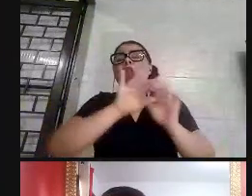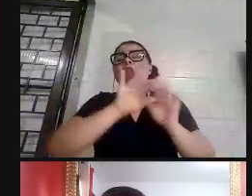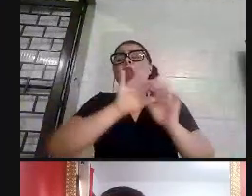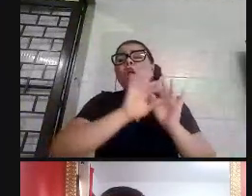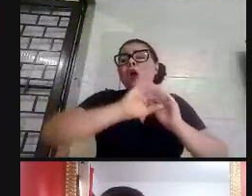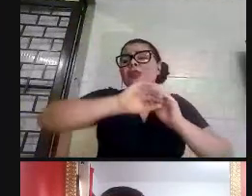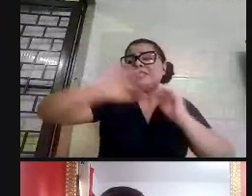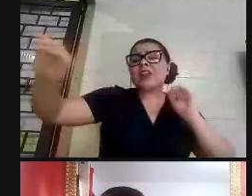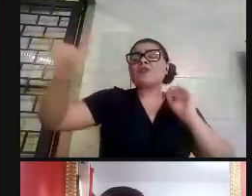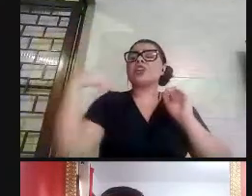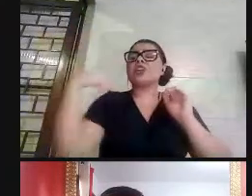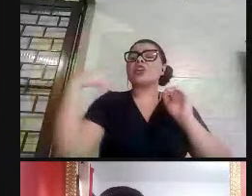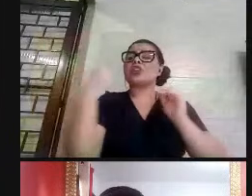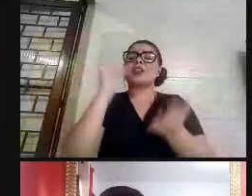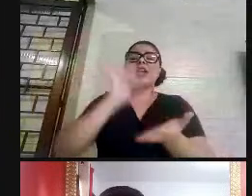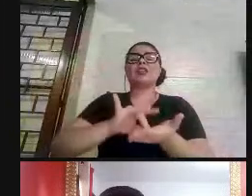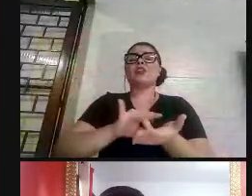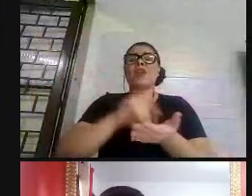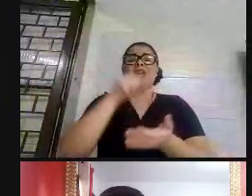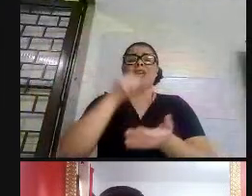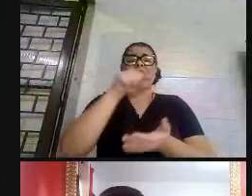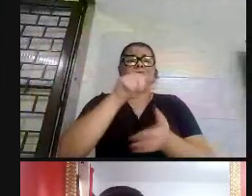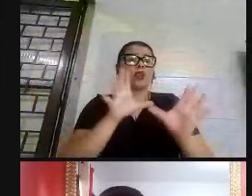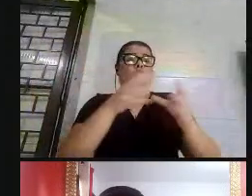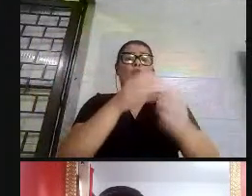inacessíveis ao nosso público.